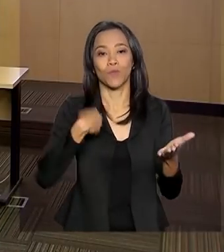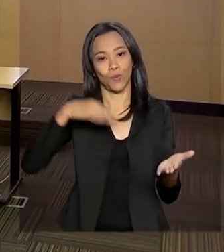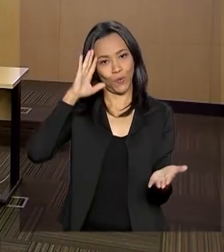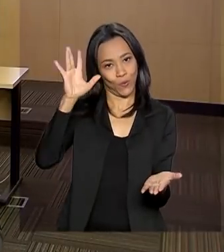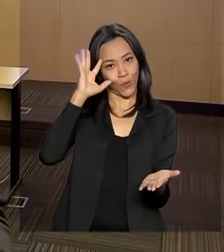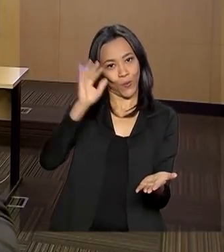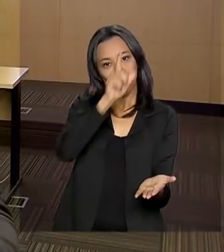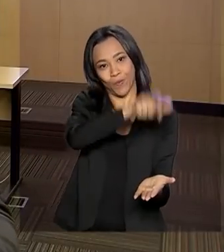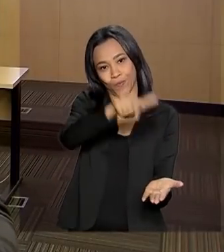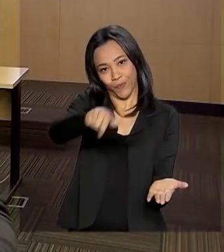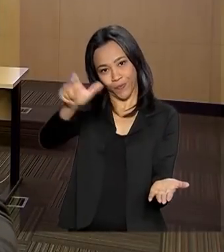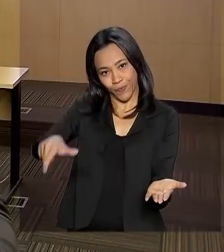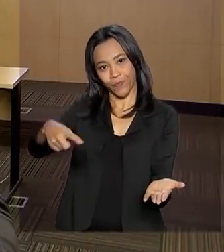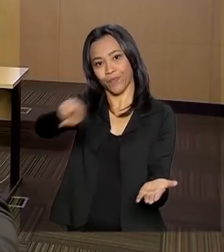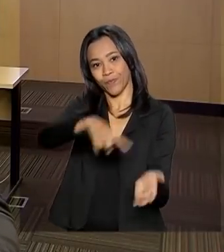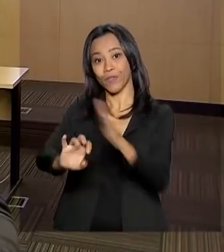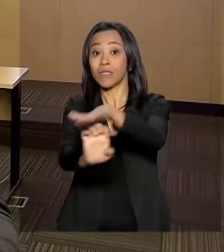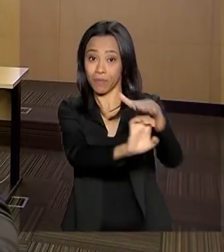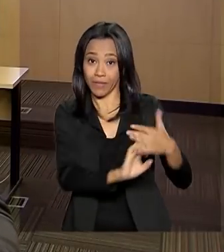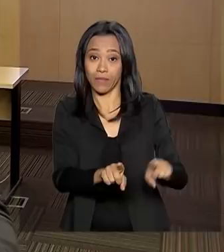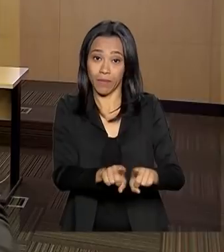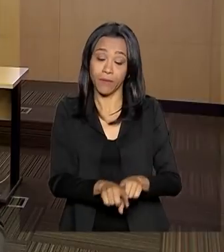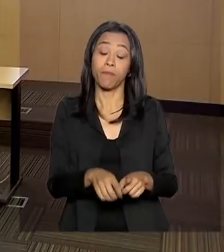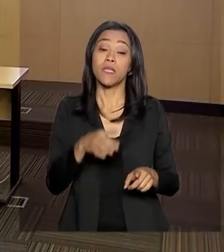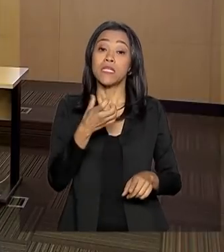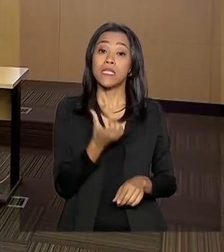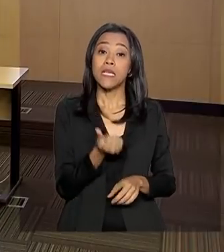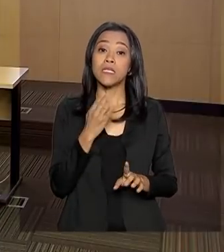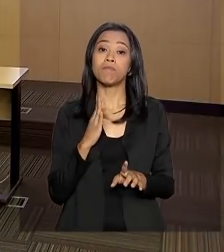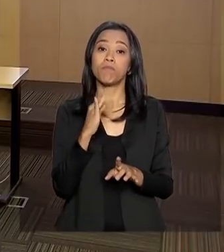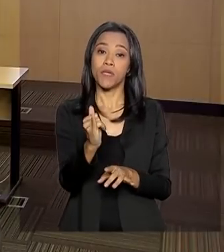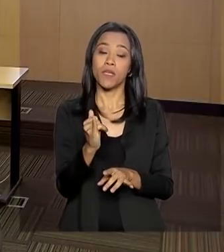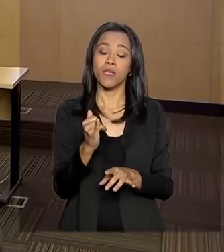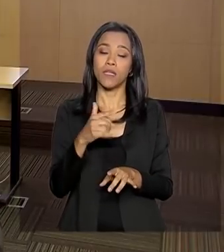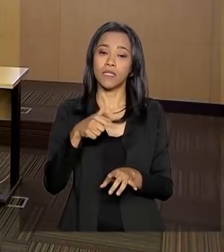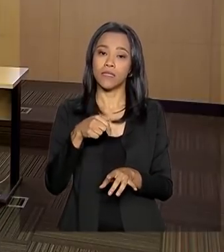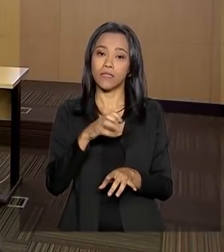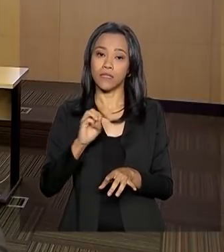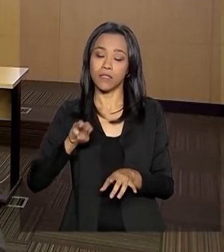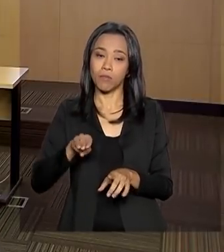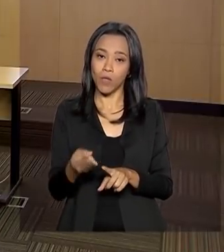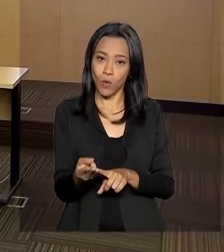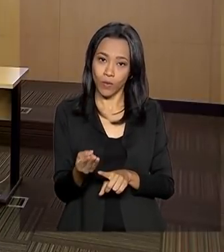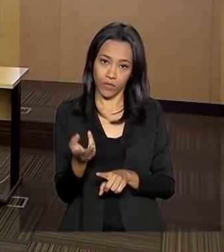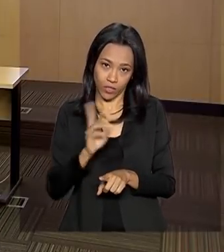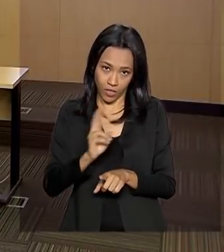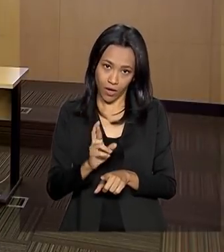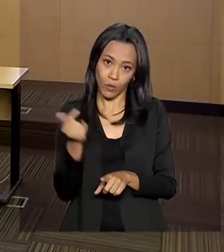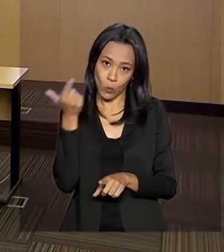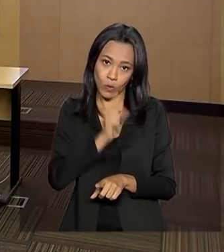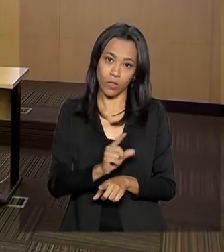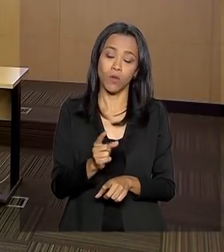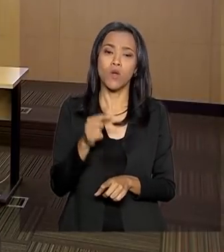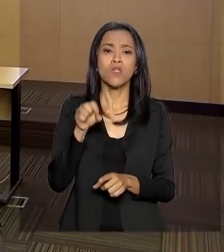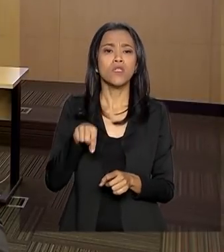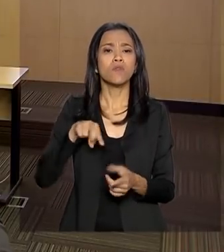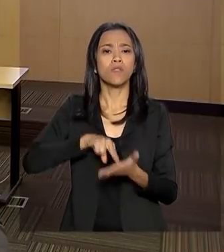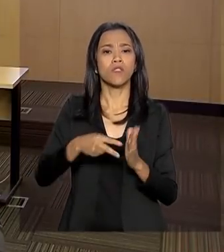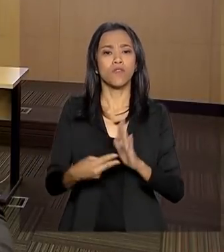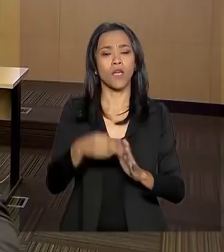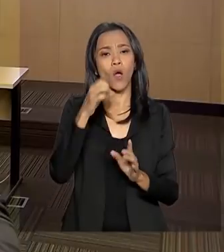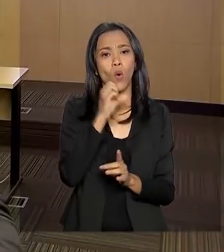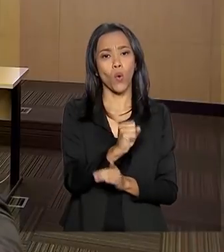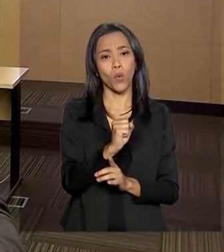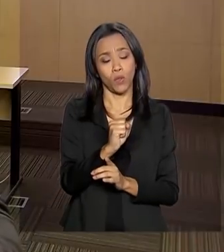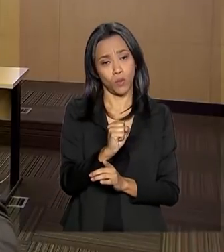o lucro líquido do banco atingiu 6 bilhões e 700 milhões de reais, o que representou um aumento de 8,5% no